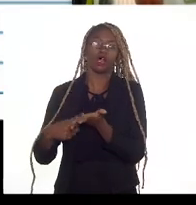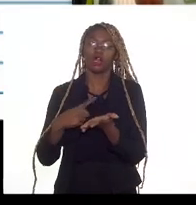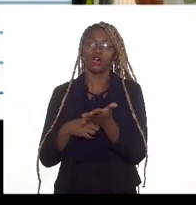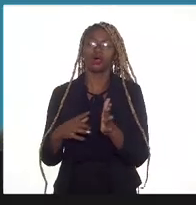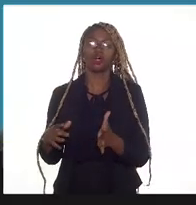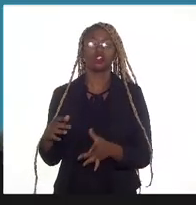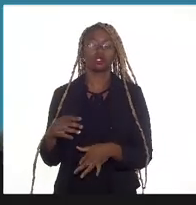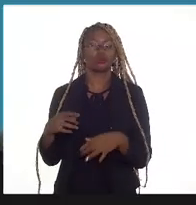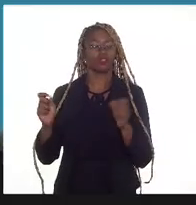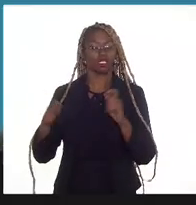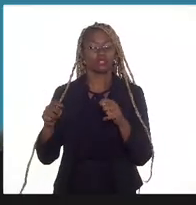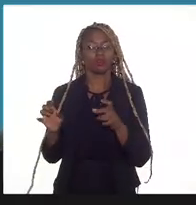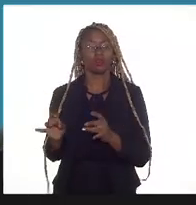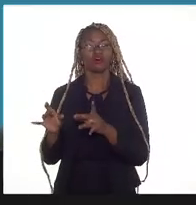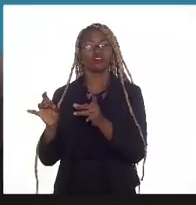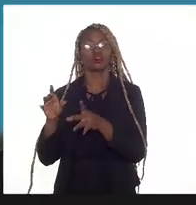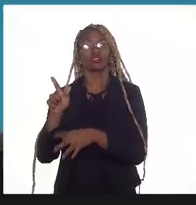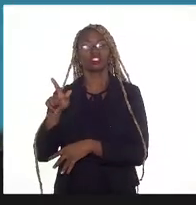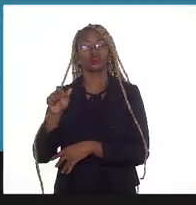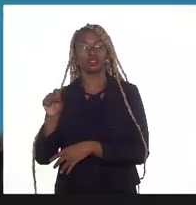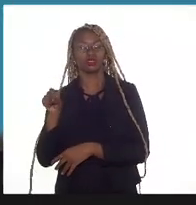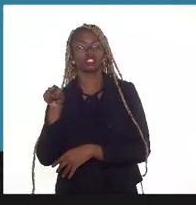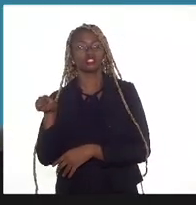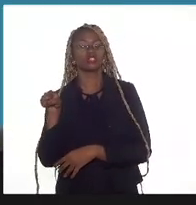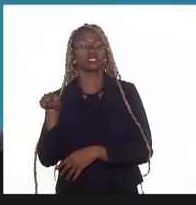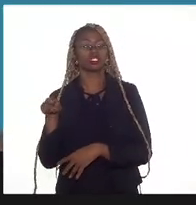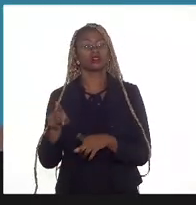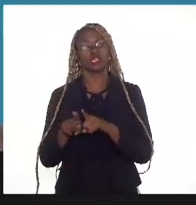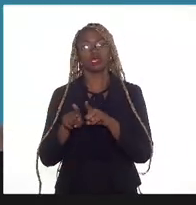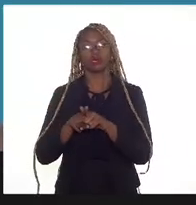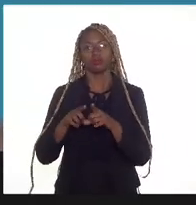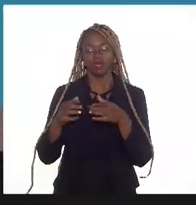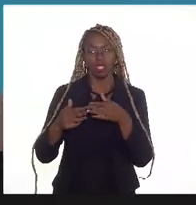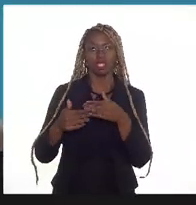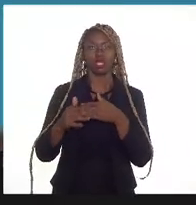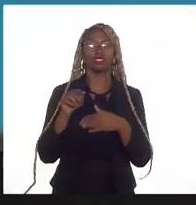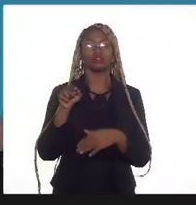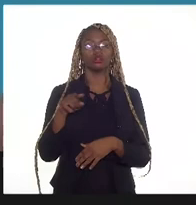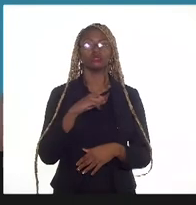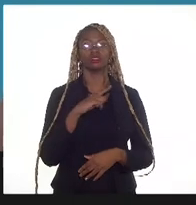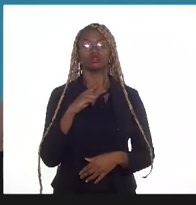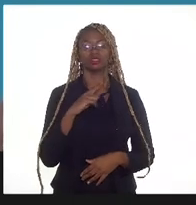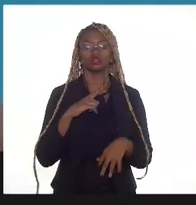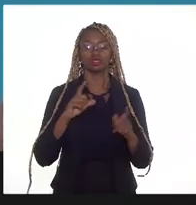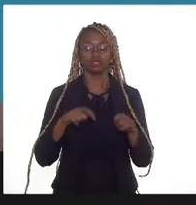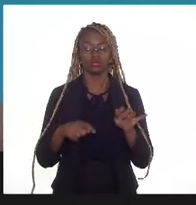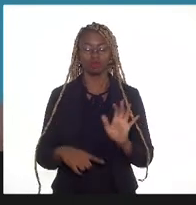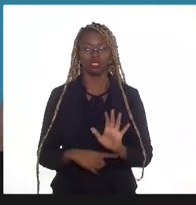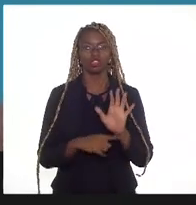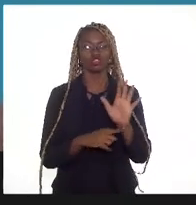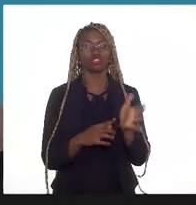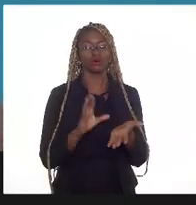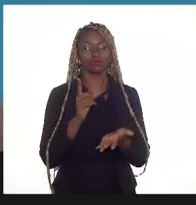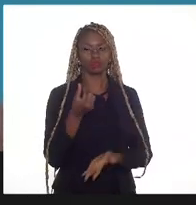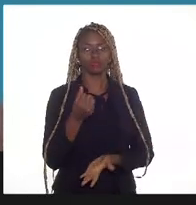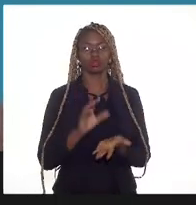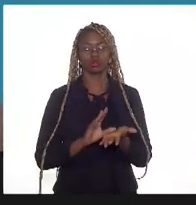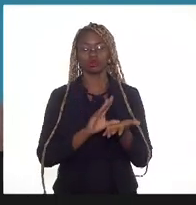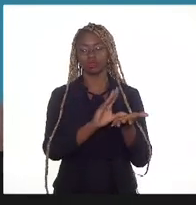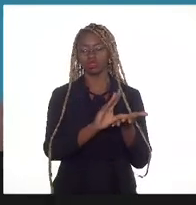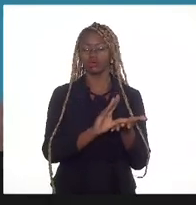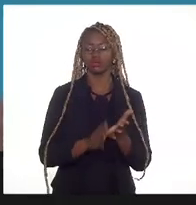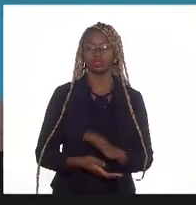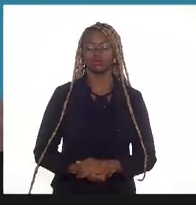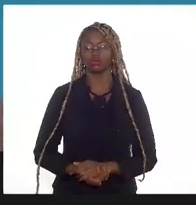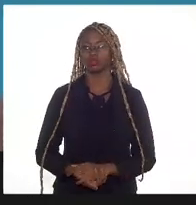comercializar esse gás, e daí você tem como viabilizar nos investimentos. E aí, passando para o